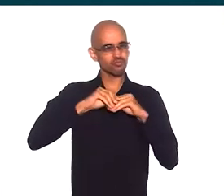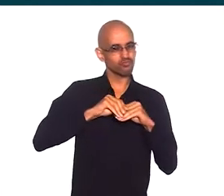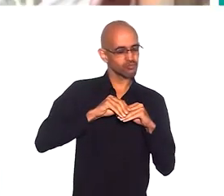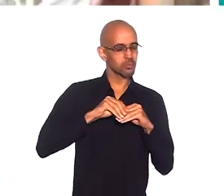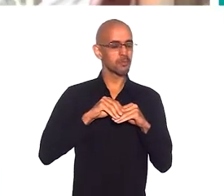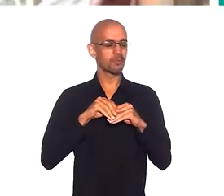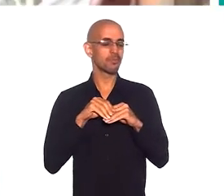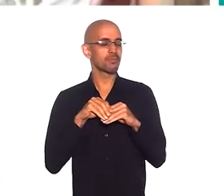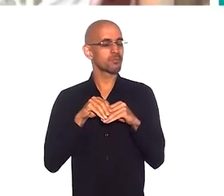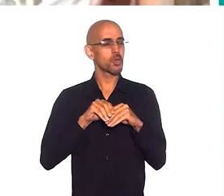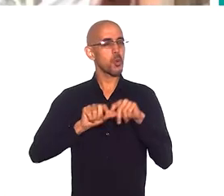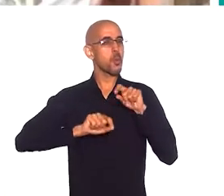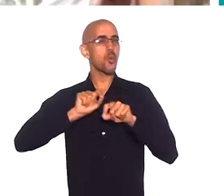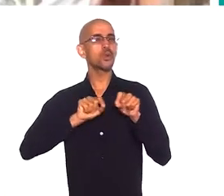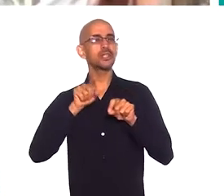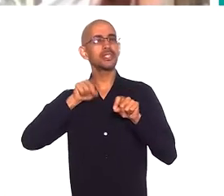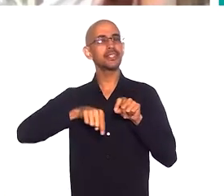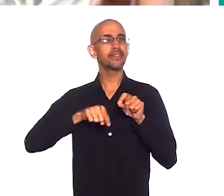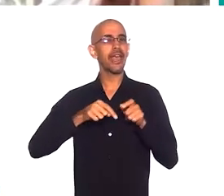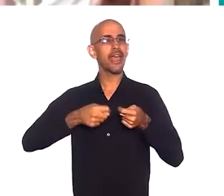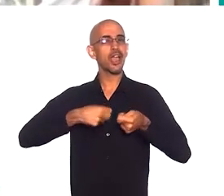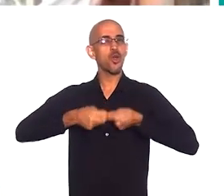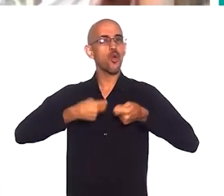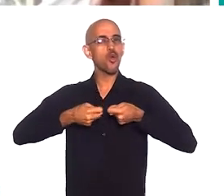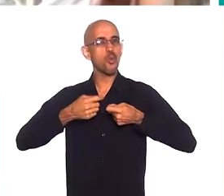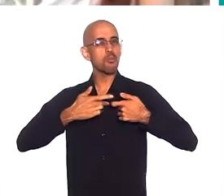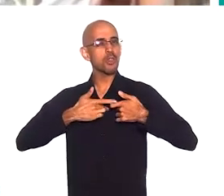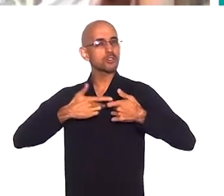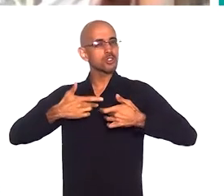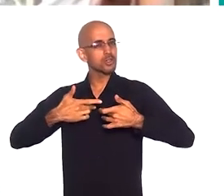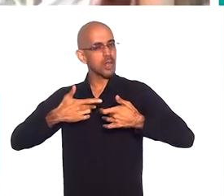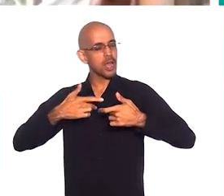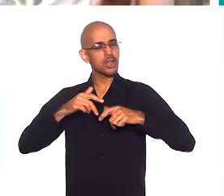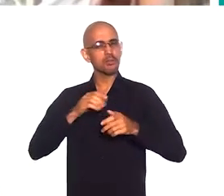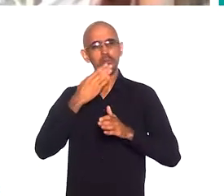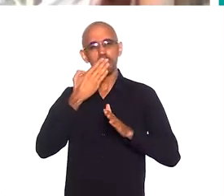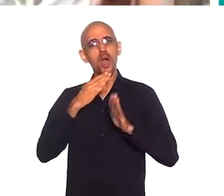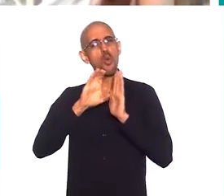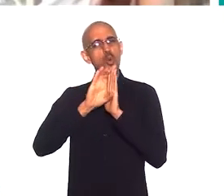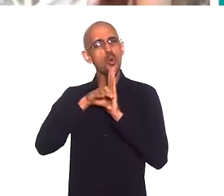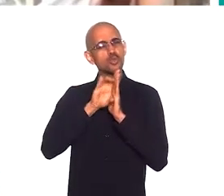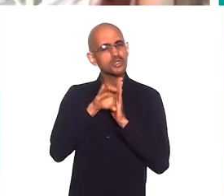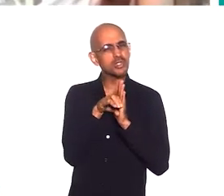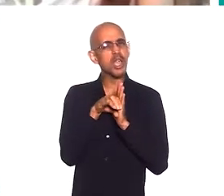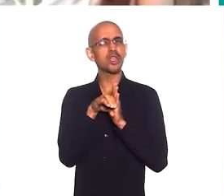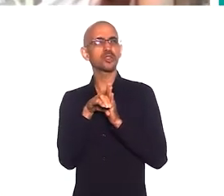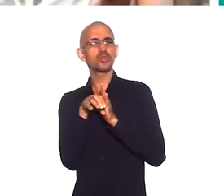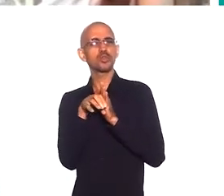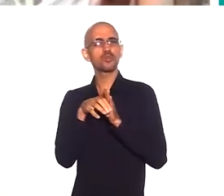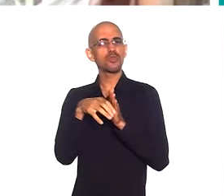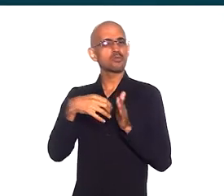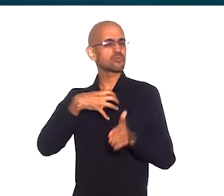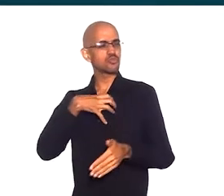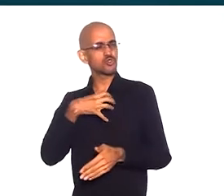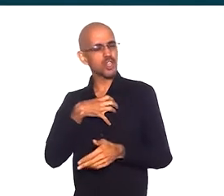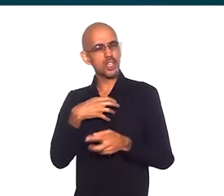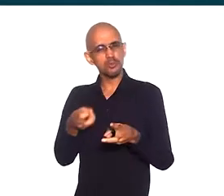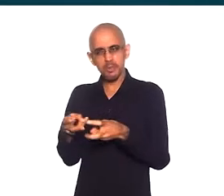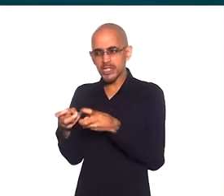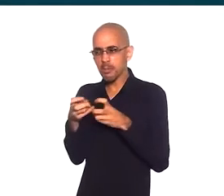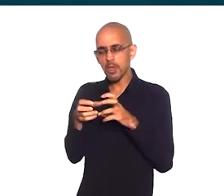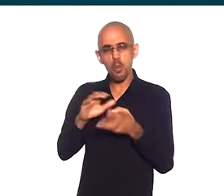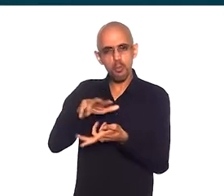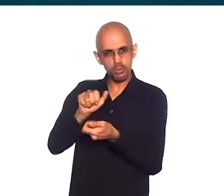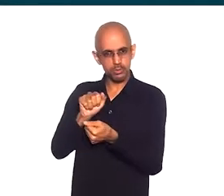o que é exatamente a economia solidária? Que conceito é esse? Que forma de ver o mundo é essa? A